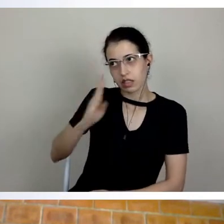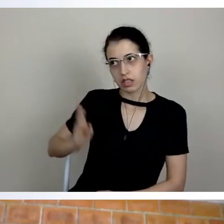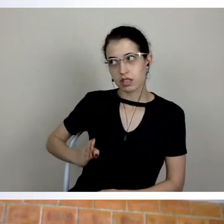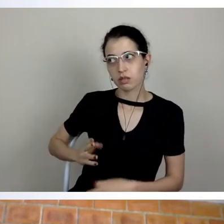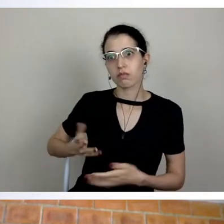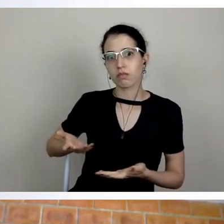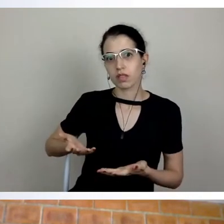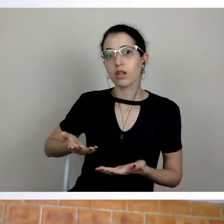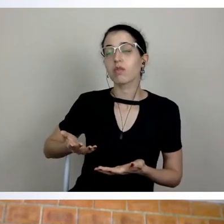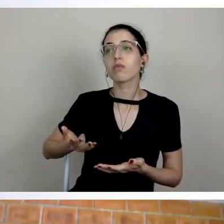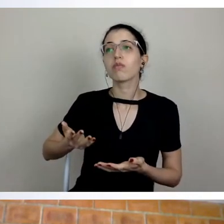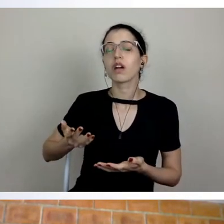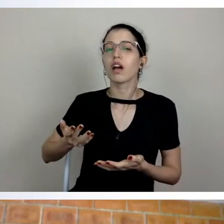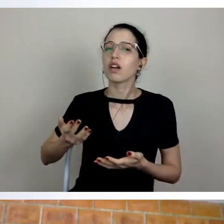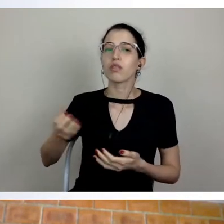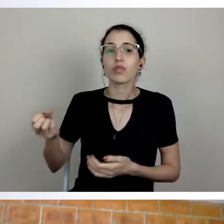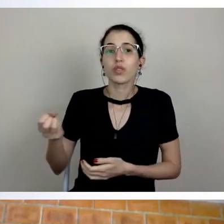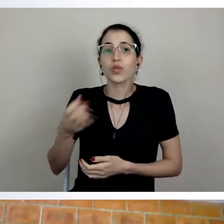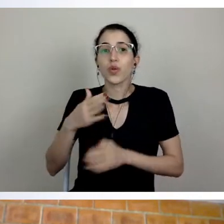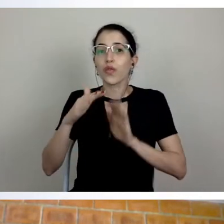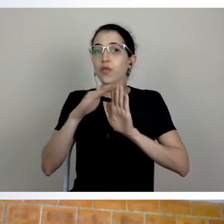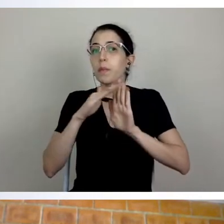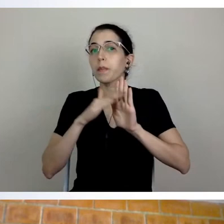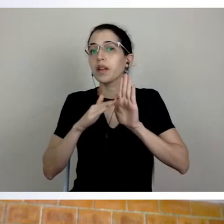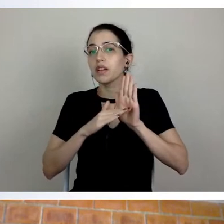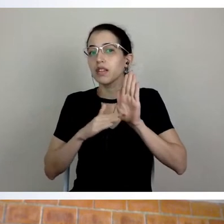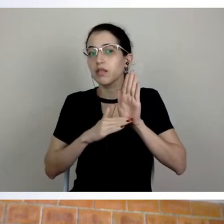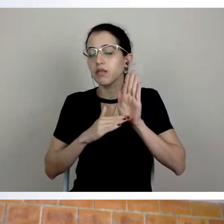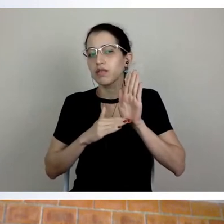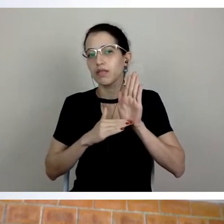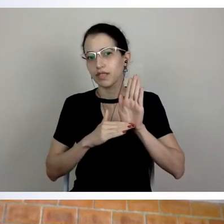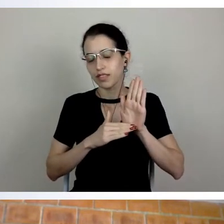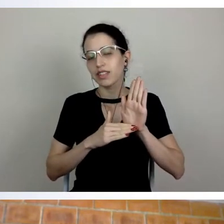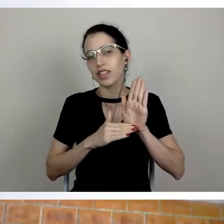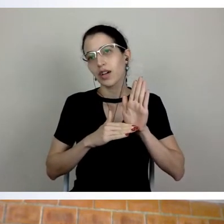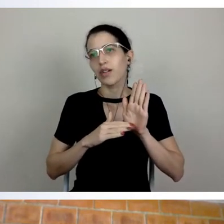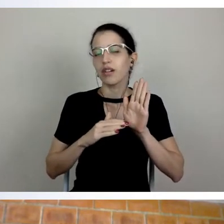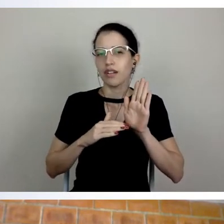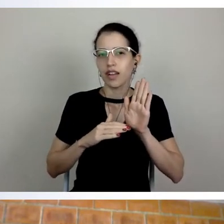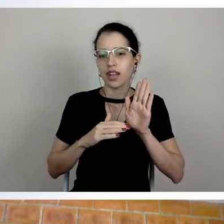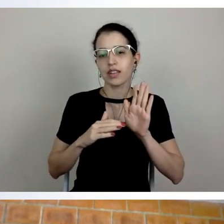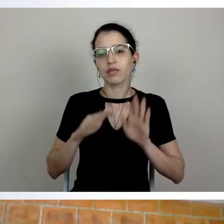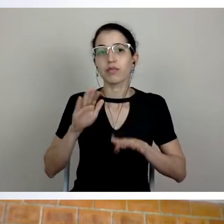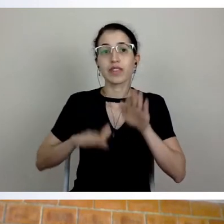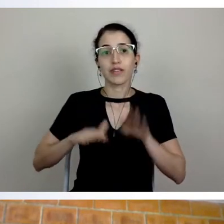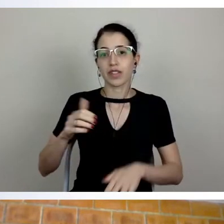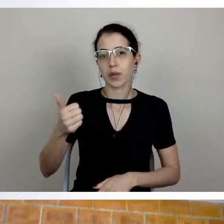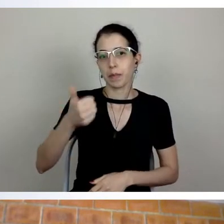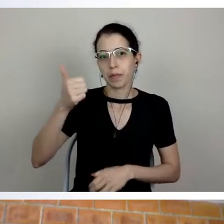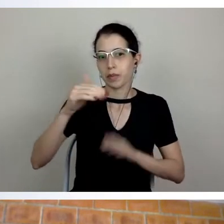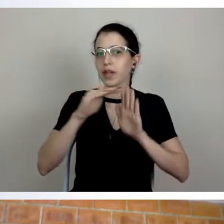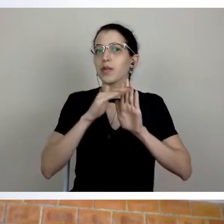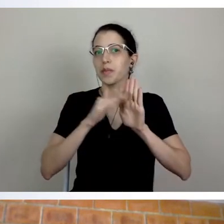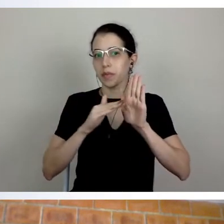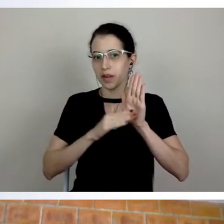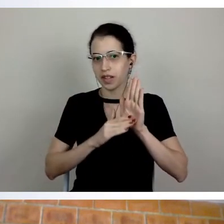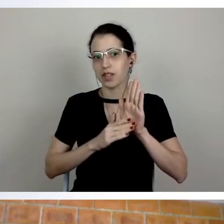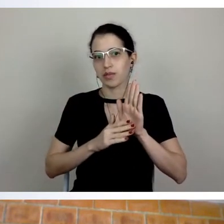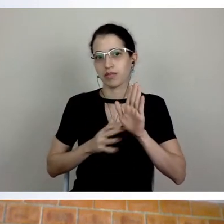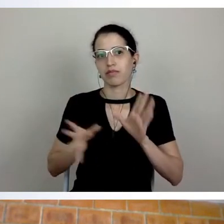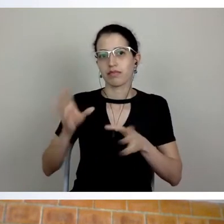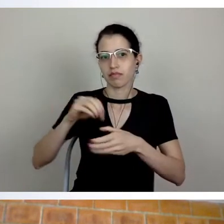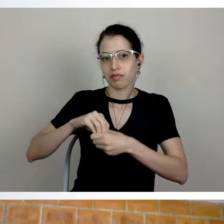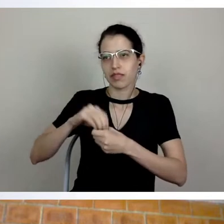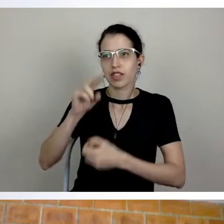um novo plano, de certa forma, ou colocado como plano, talvez o primeiro. Mas vem questões, inclusive, bom, mas por que